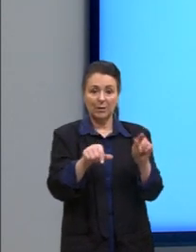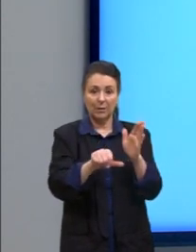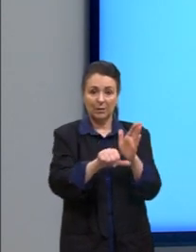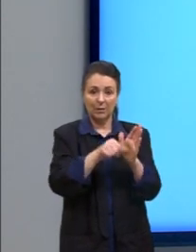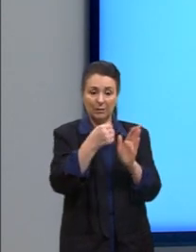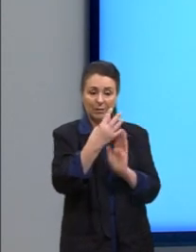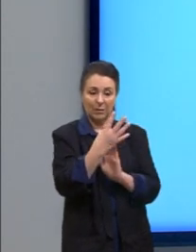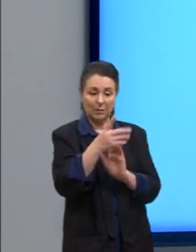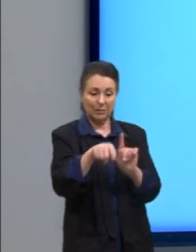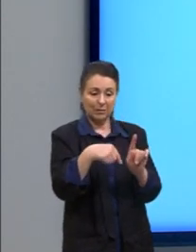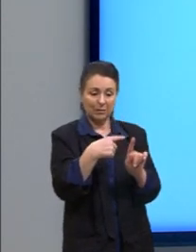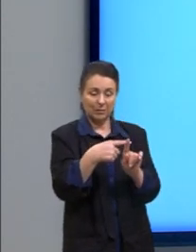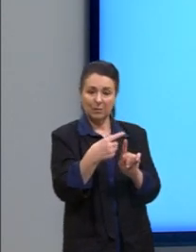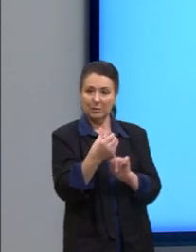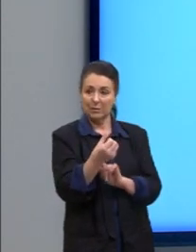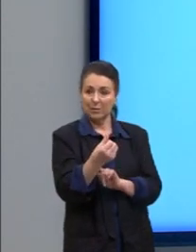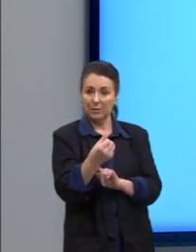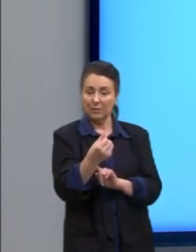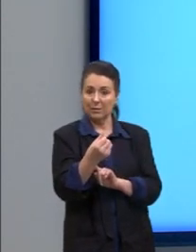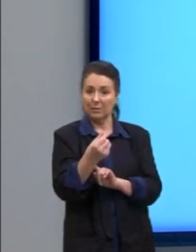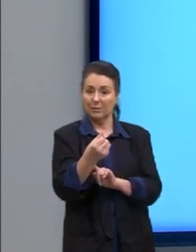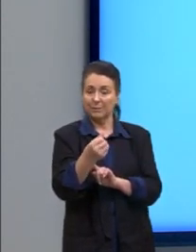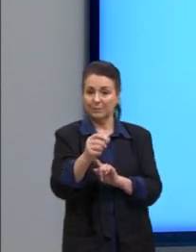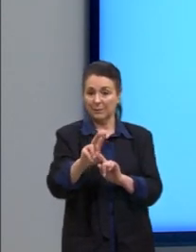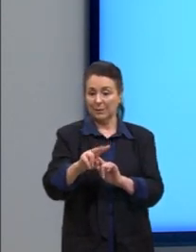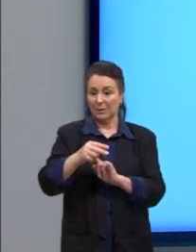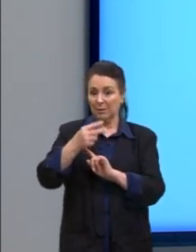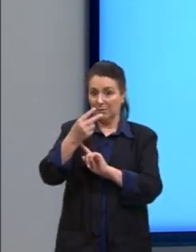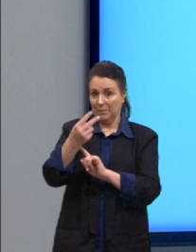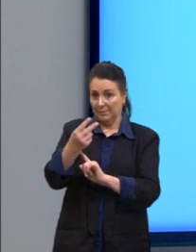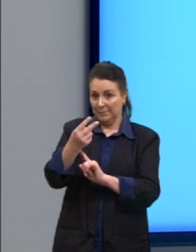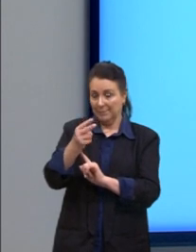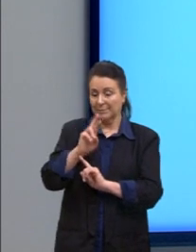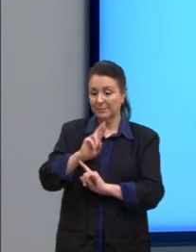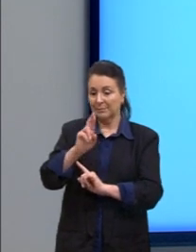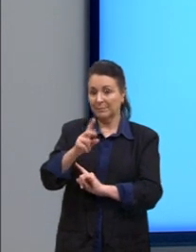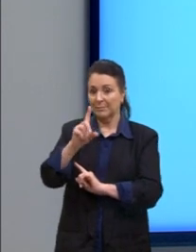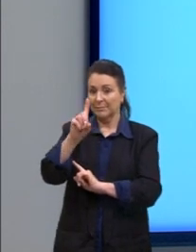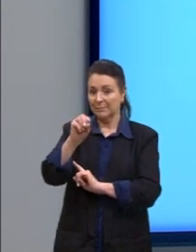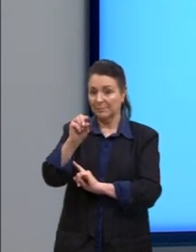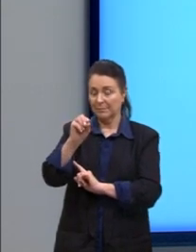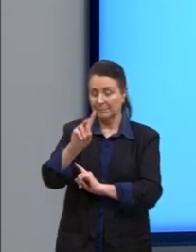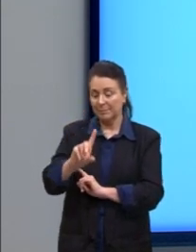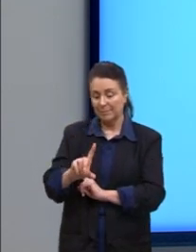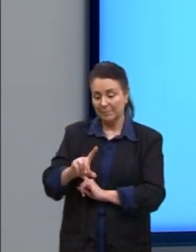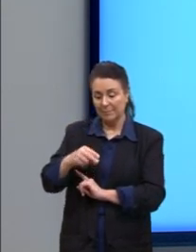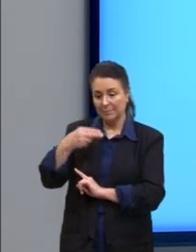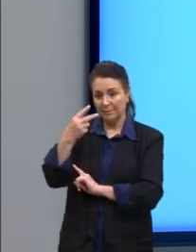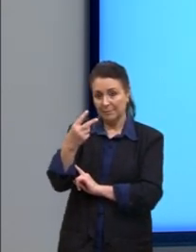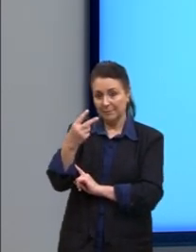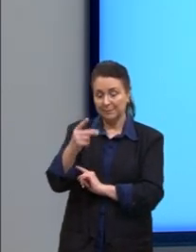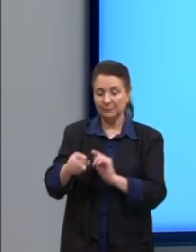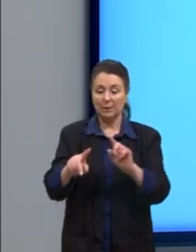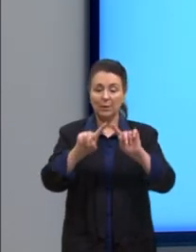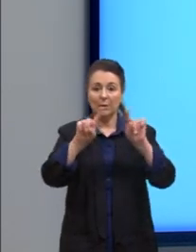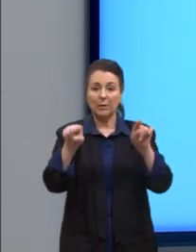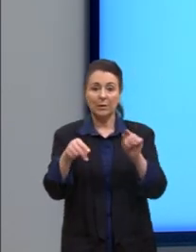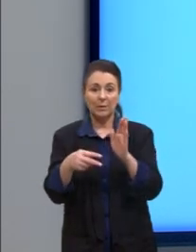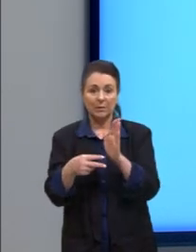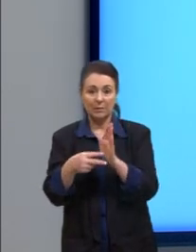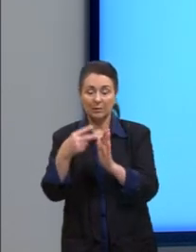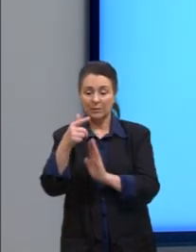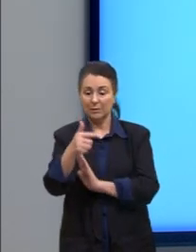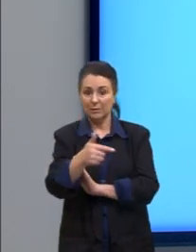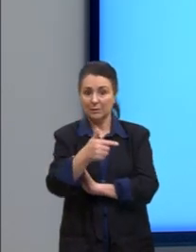4 mais 6 ao quadrado, que resultaria em 10 ao quadrado. O segundo parênteses, o